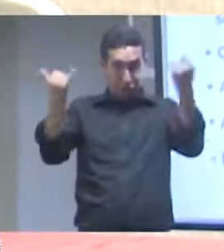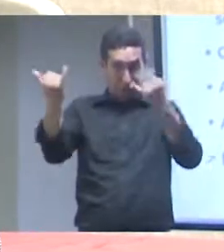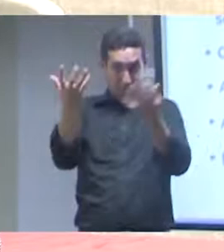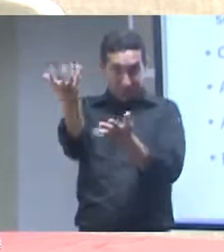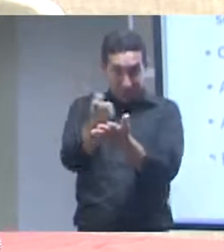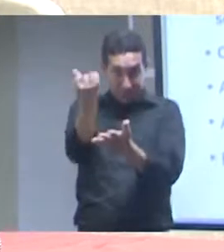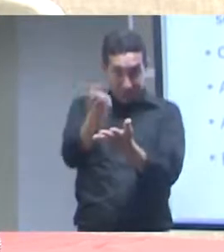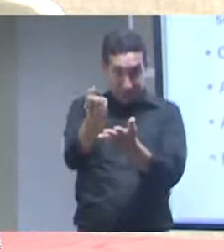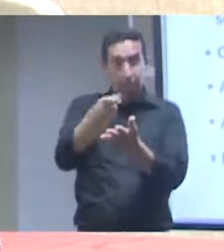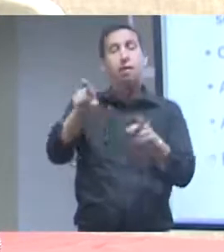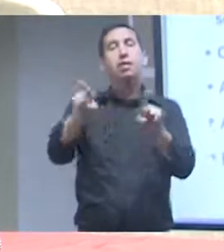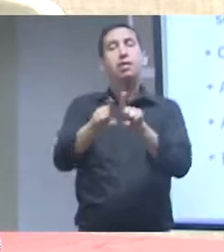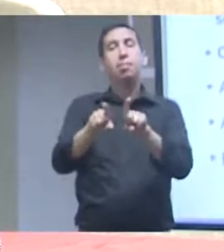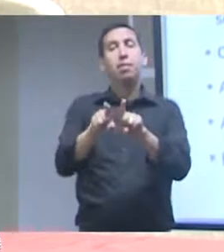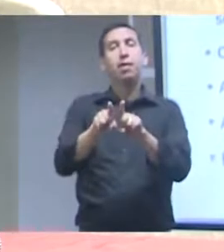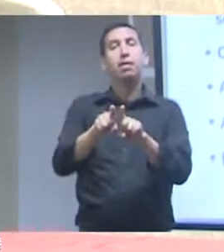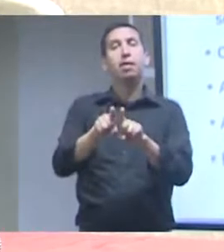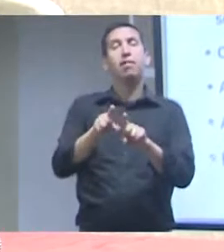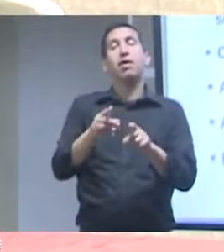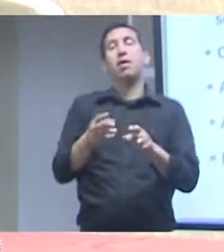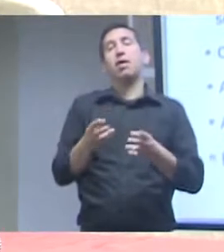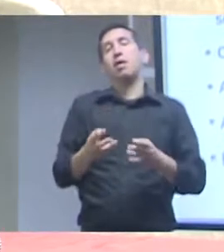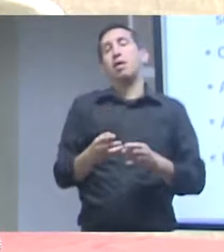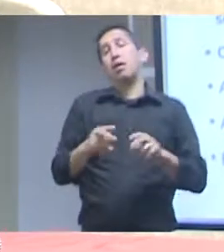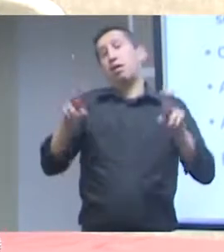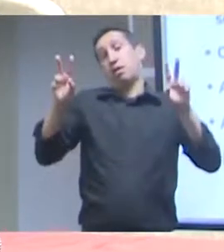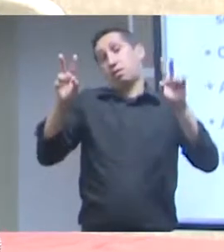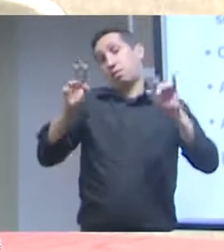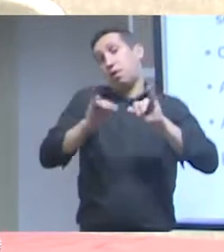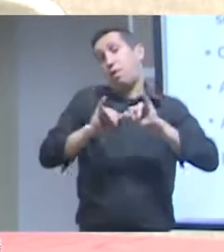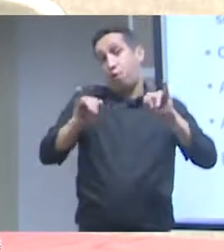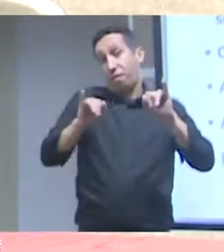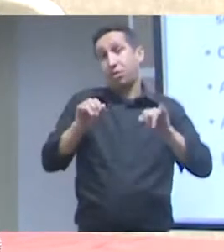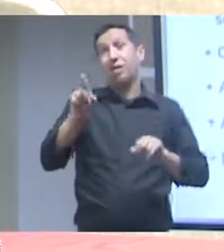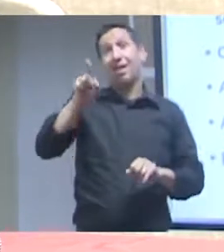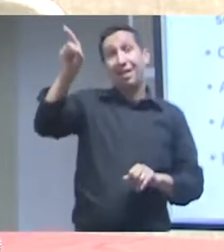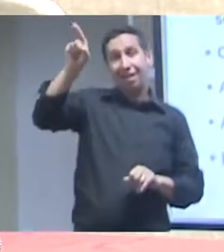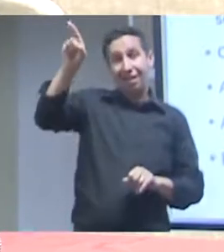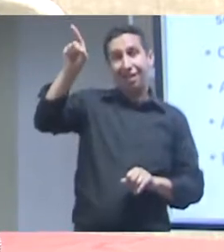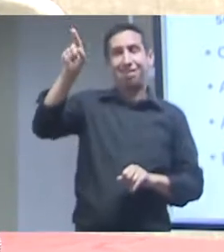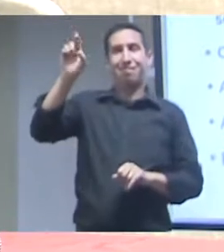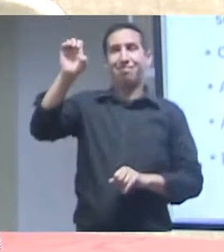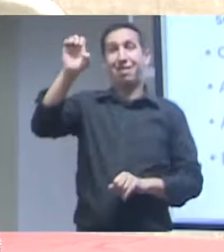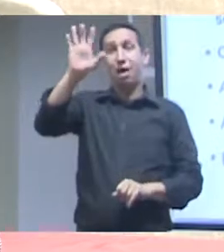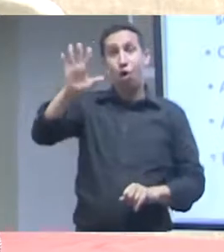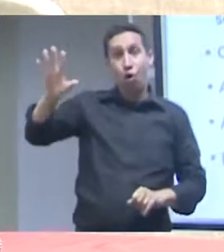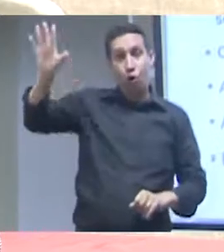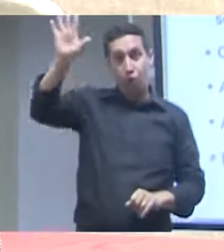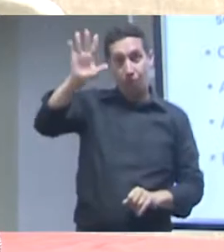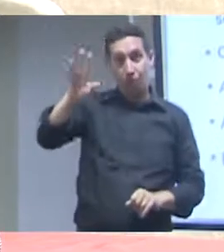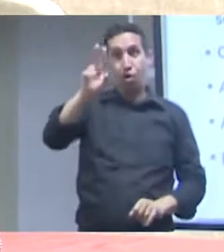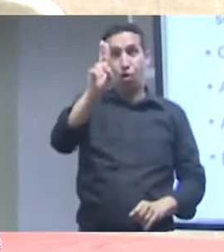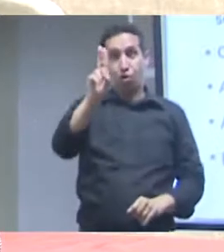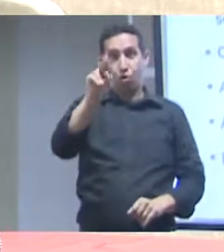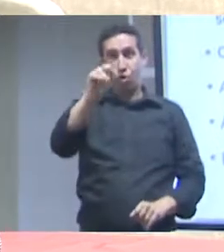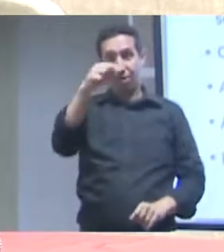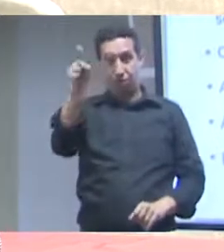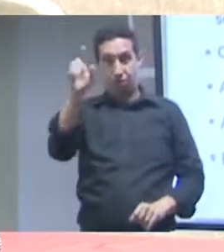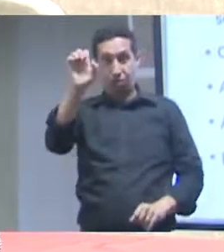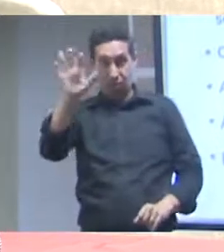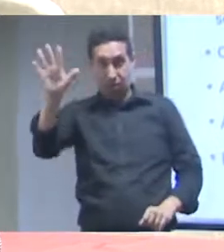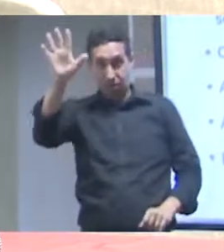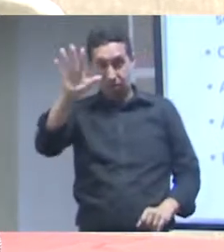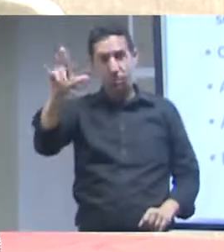de que na União Europeia esses dados públicos já geram uma economia direta em torno de 40